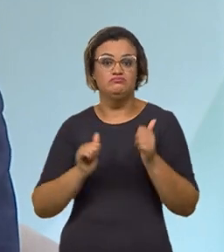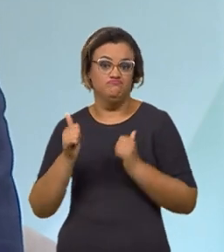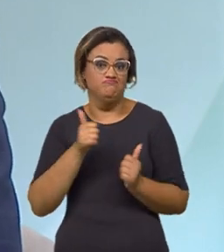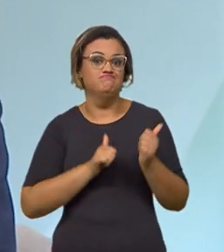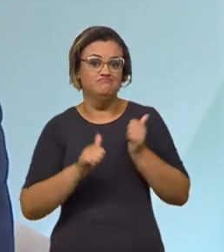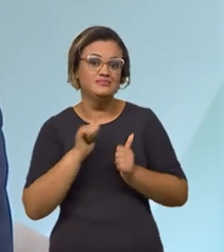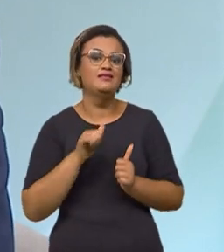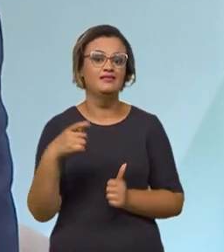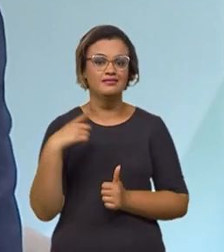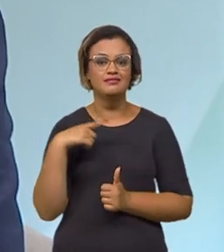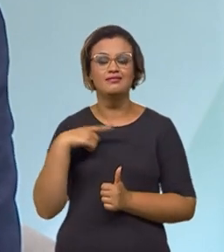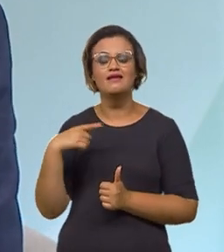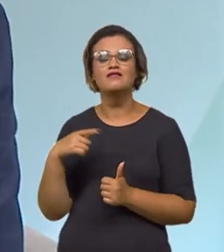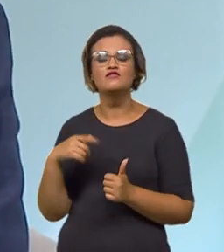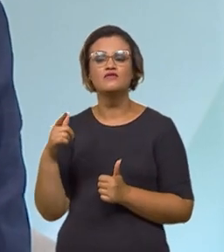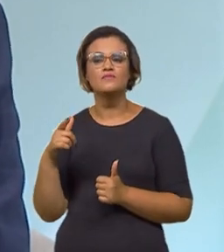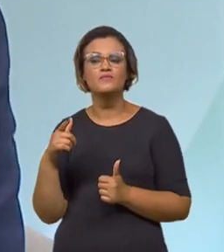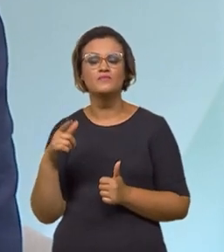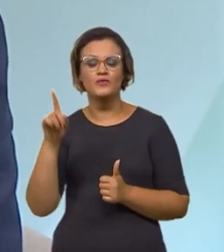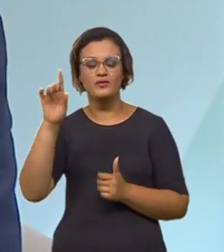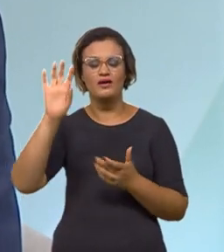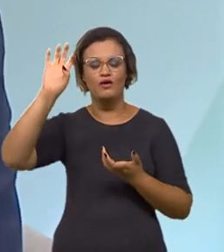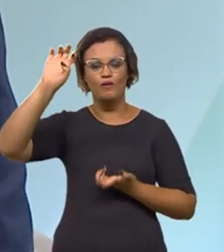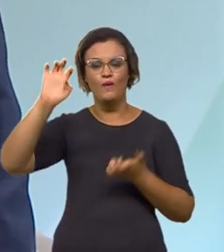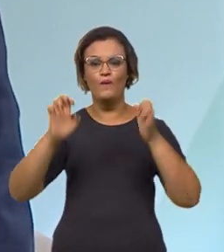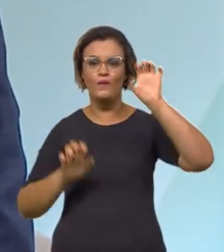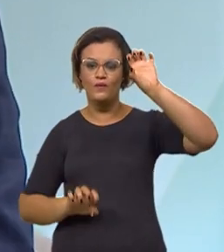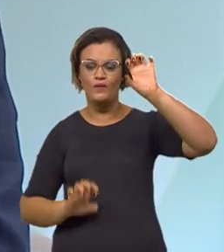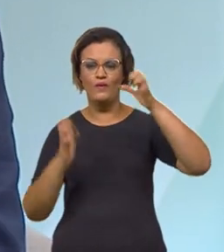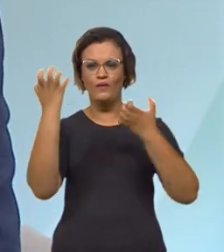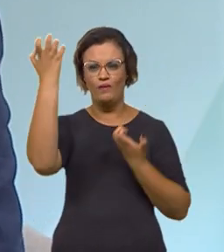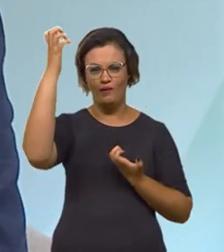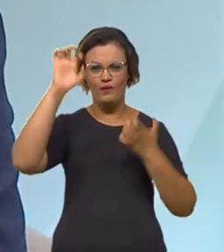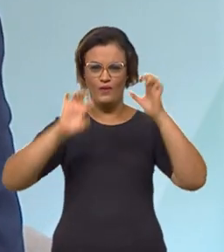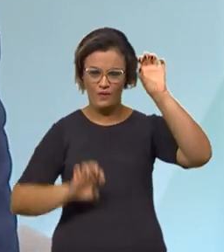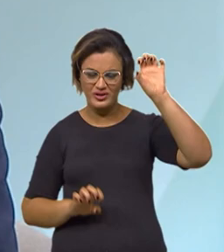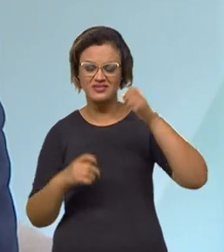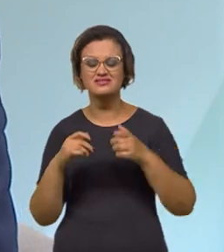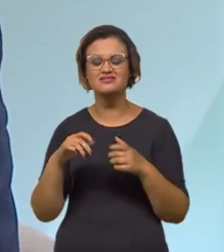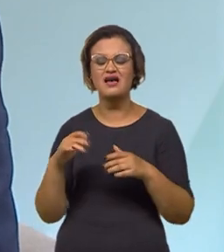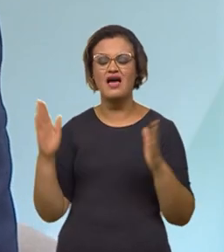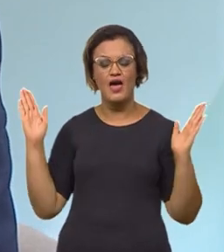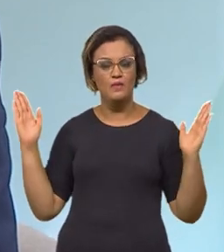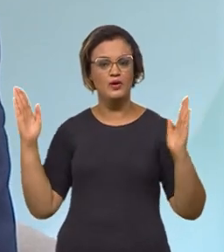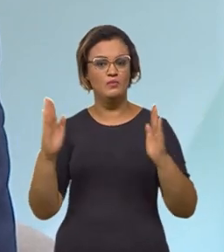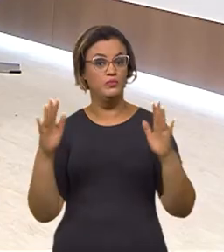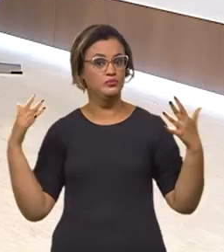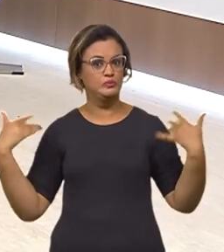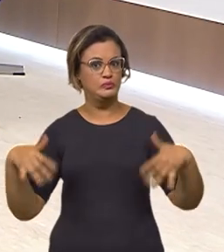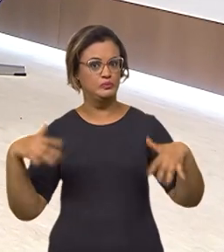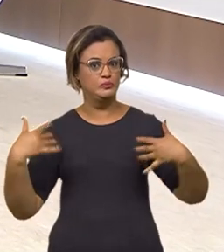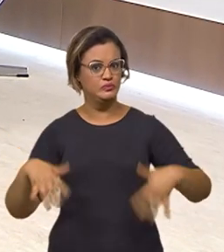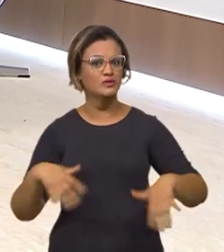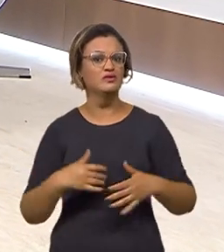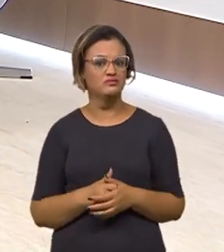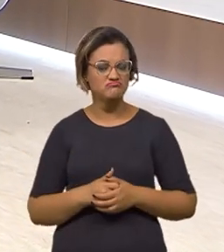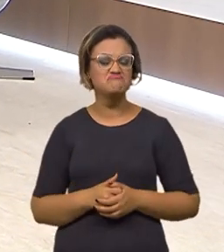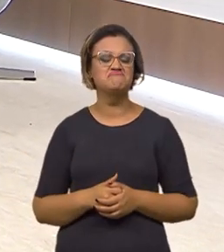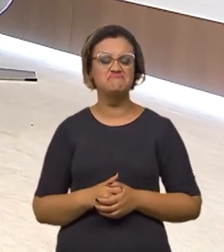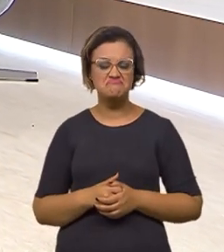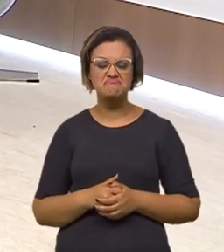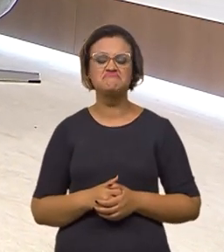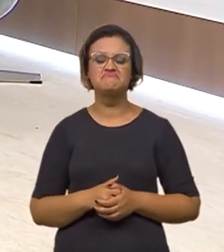porque agora vem realmente essa grande joia da coroa, que é o aeroporto de Congonhas, é o nosso maior aeroporto doméstico hoje no país. um hub, né? É um hub